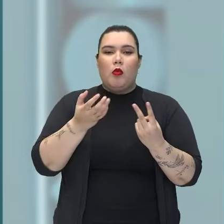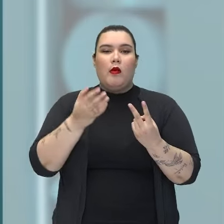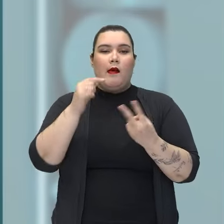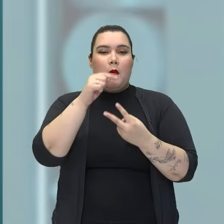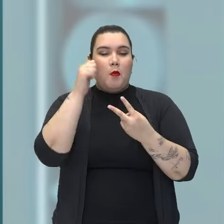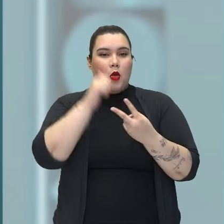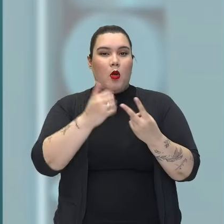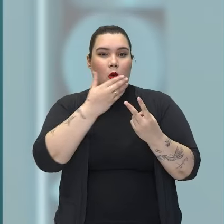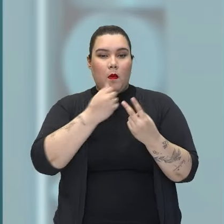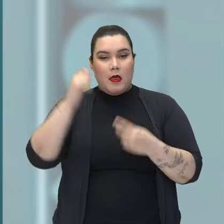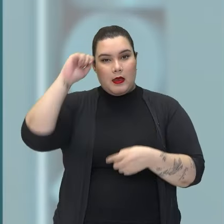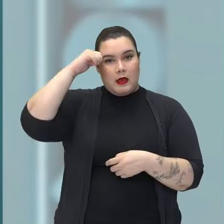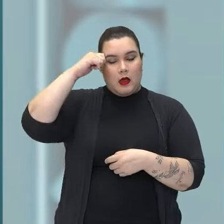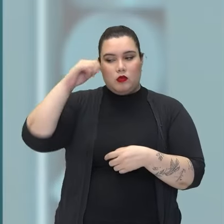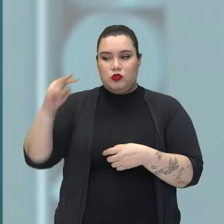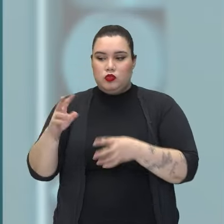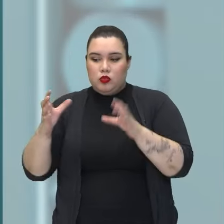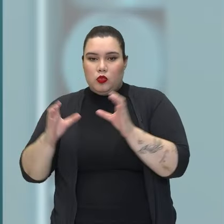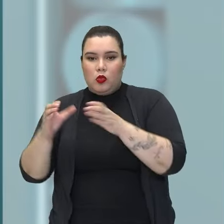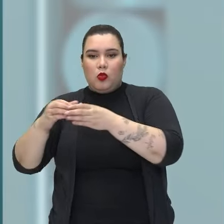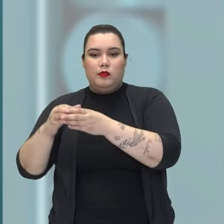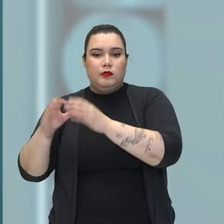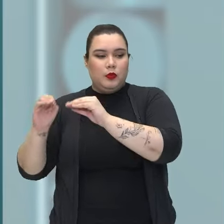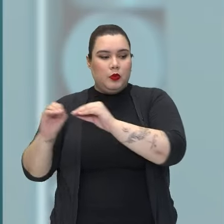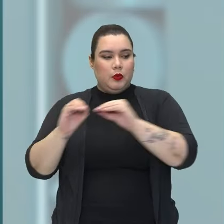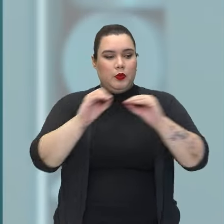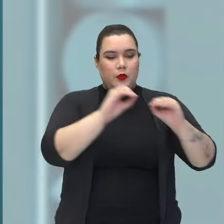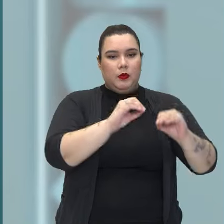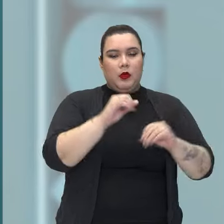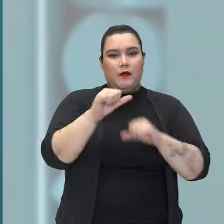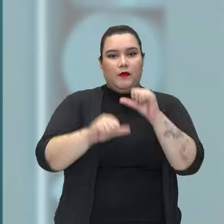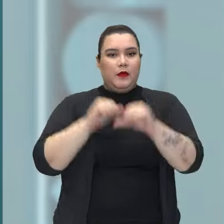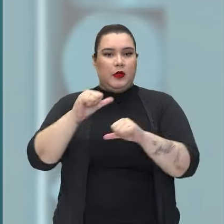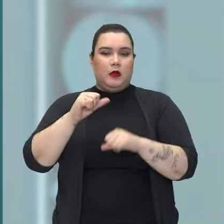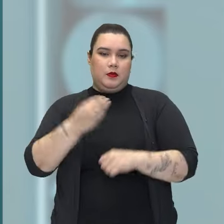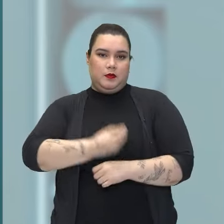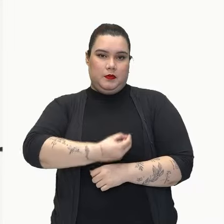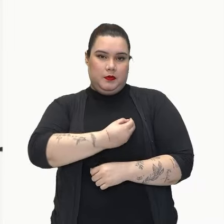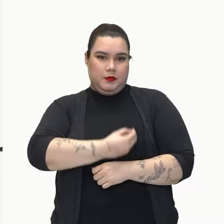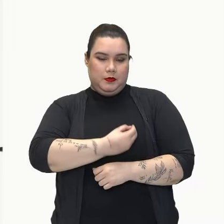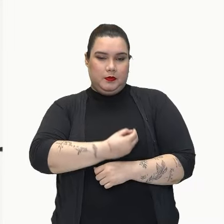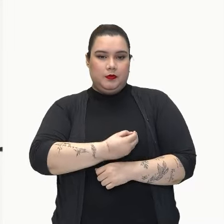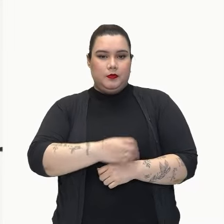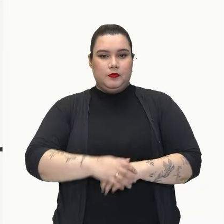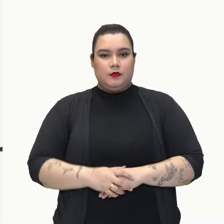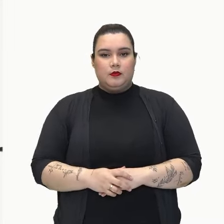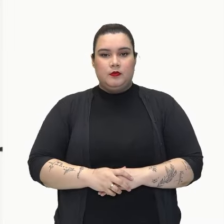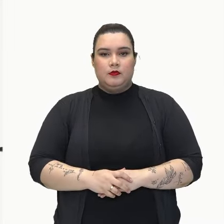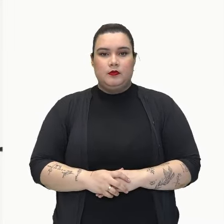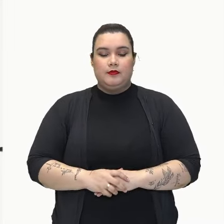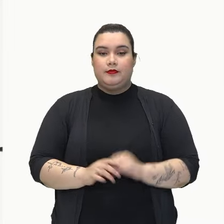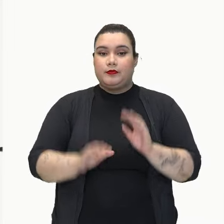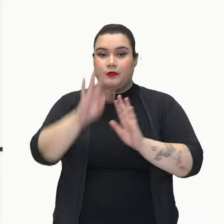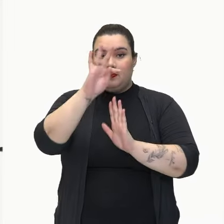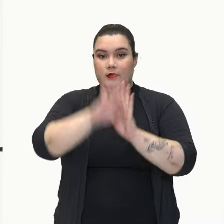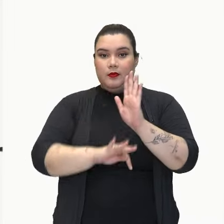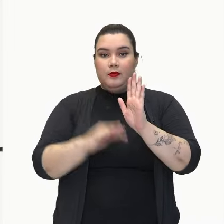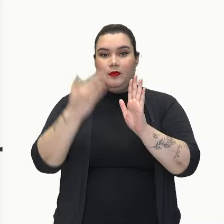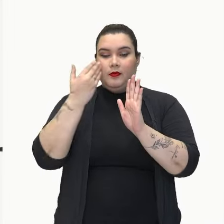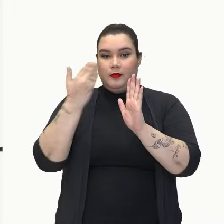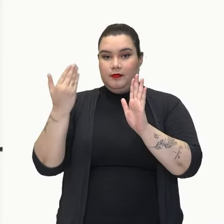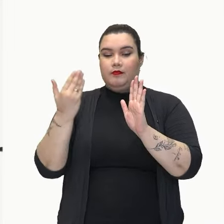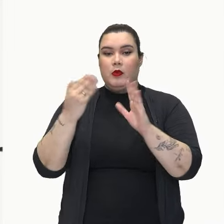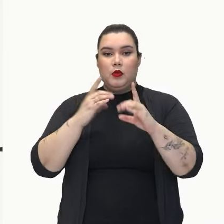e começar uma nova vida. Então, colocando aí exatamente o início do nosso texto, observem que nesse